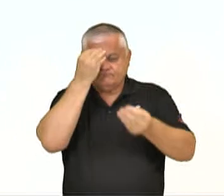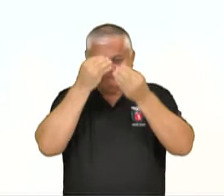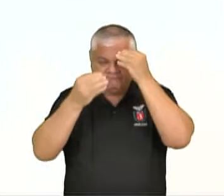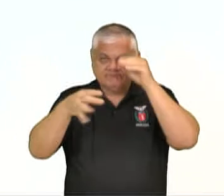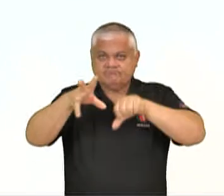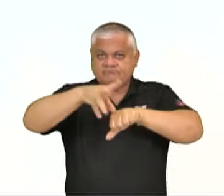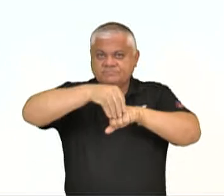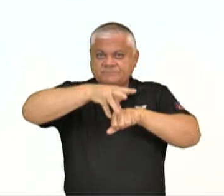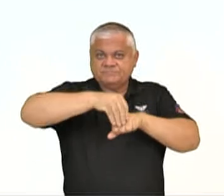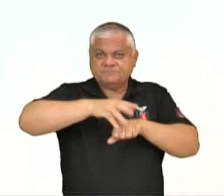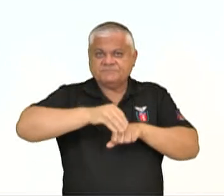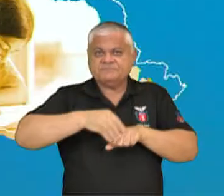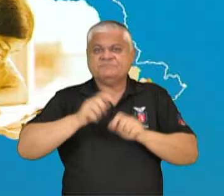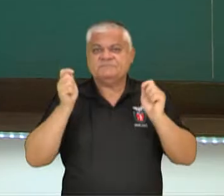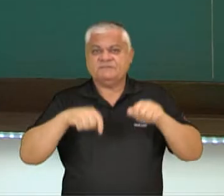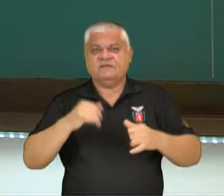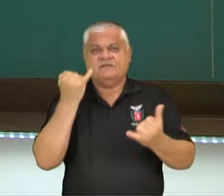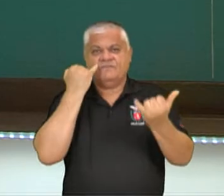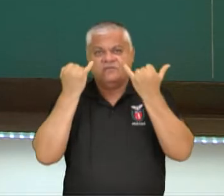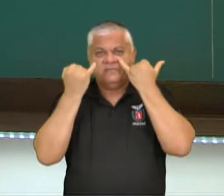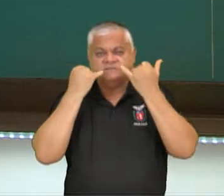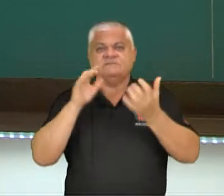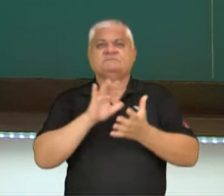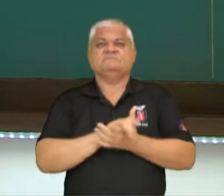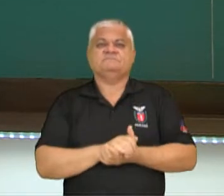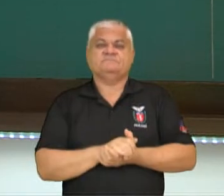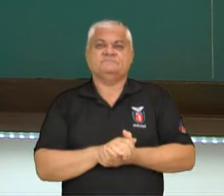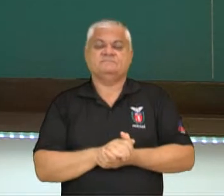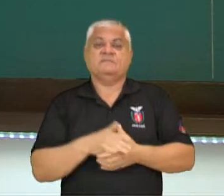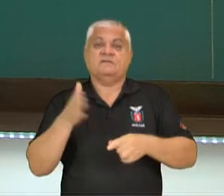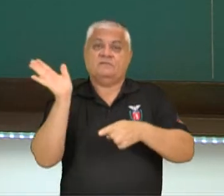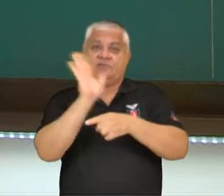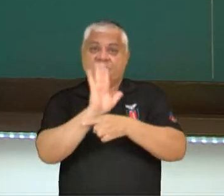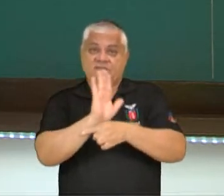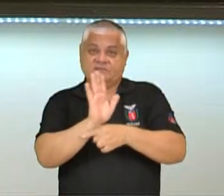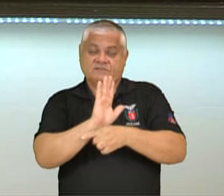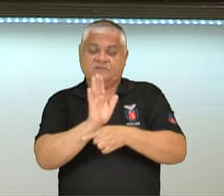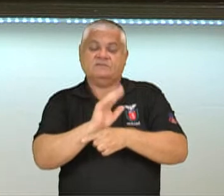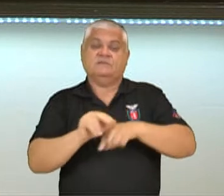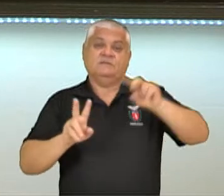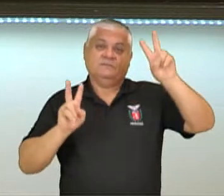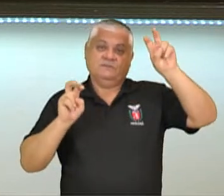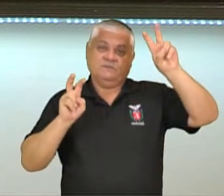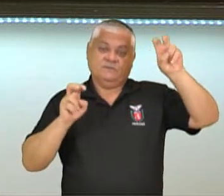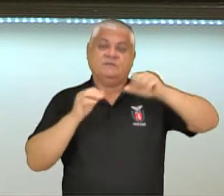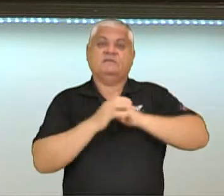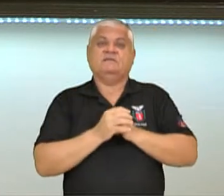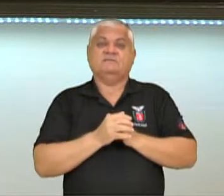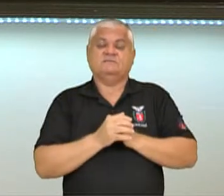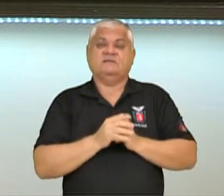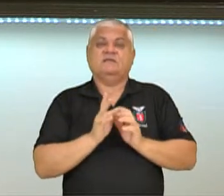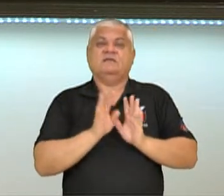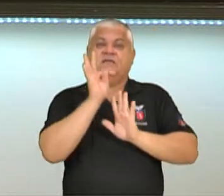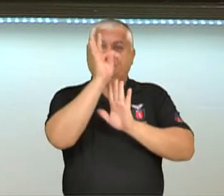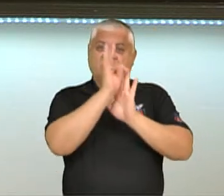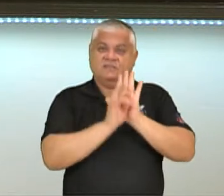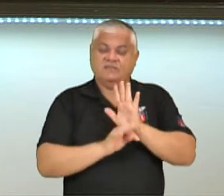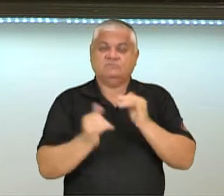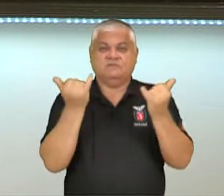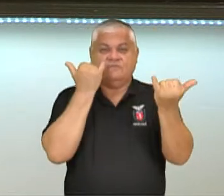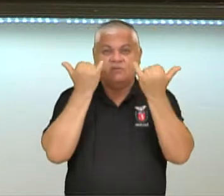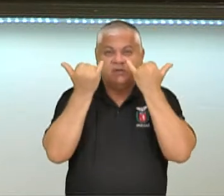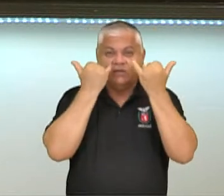das informações contidas ali. Então nesse vídeo nós falamos sobre texto informativo,